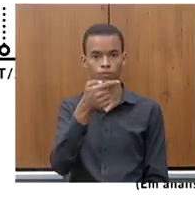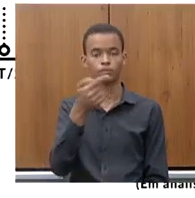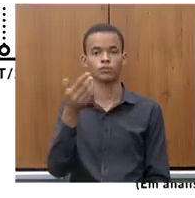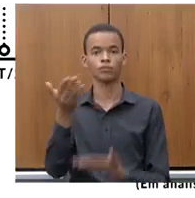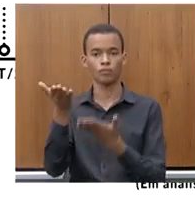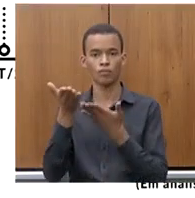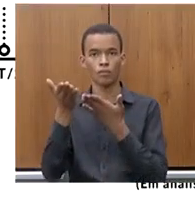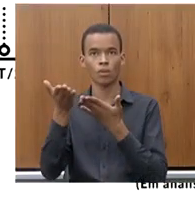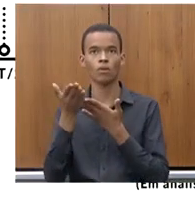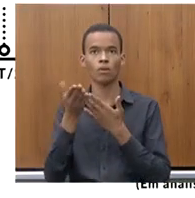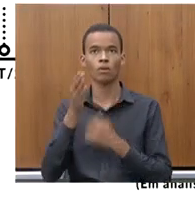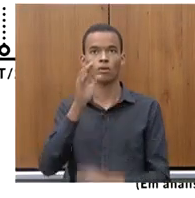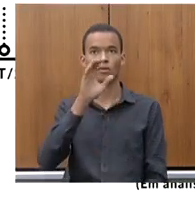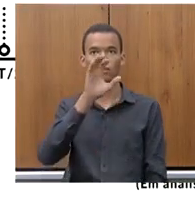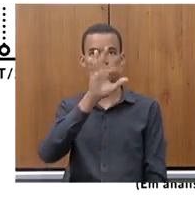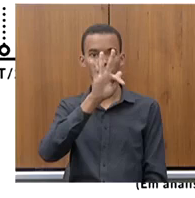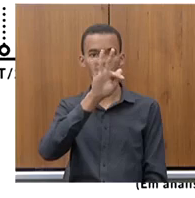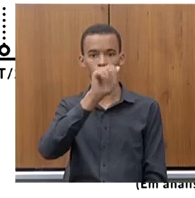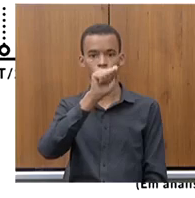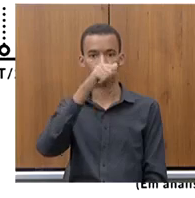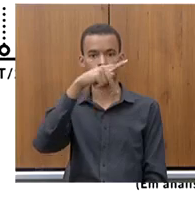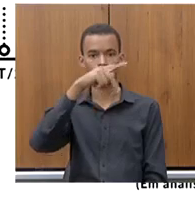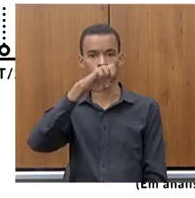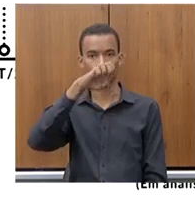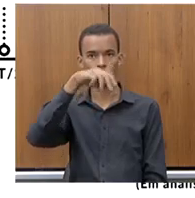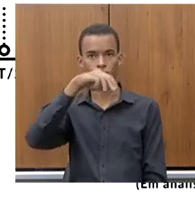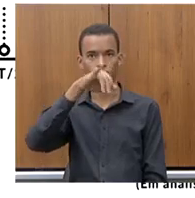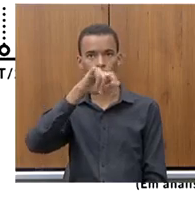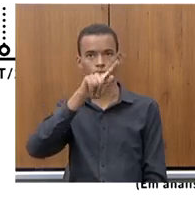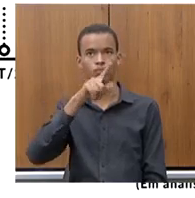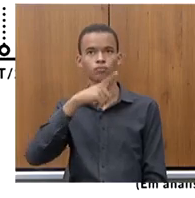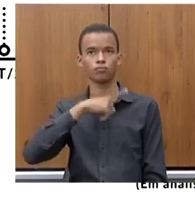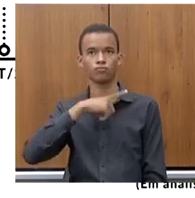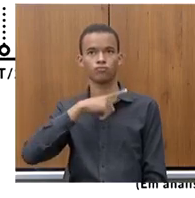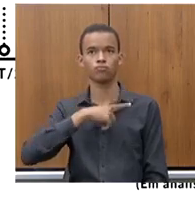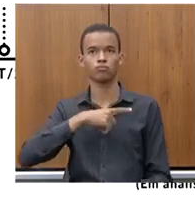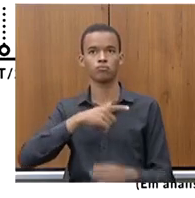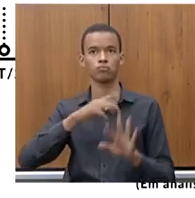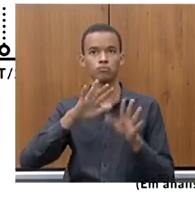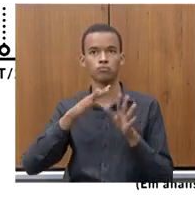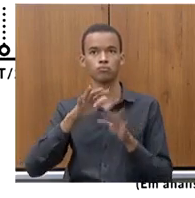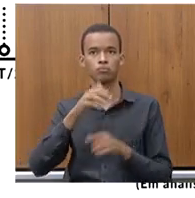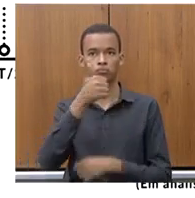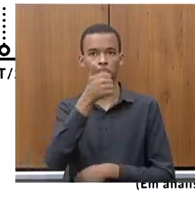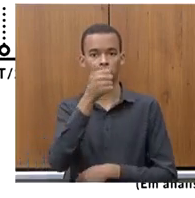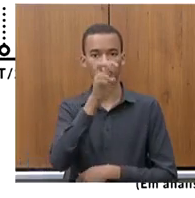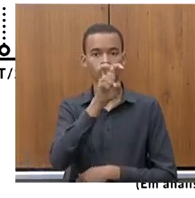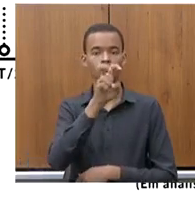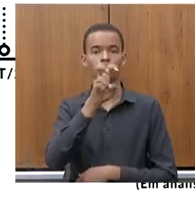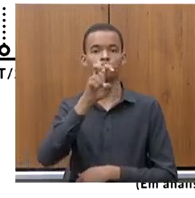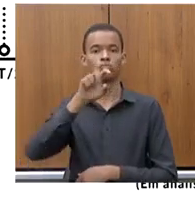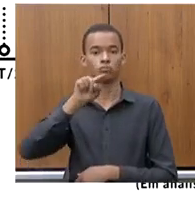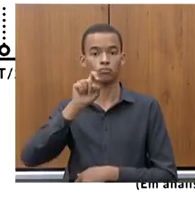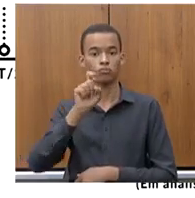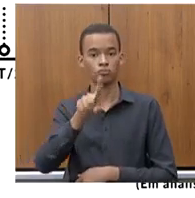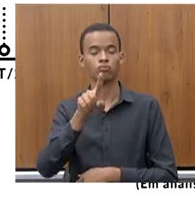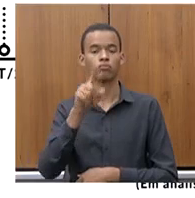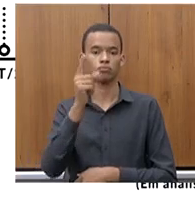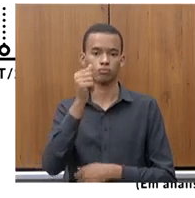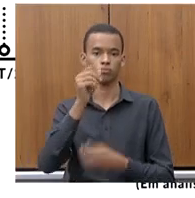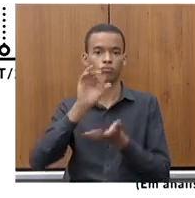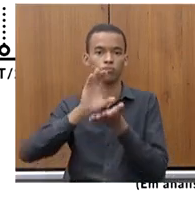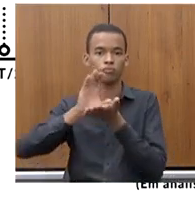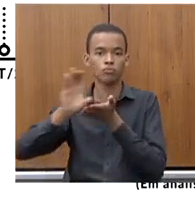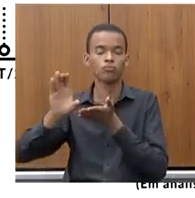de recursos disponibilizados, nós tivemos aí 15 milhões de apoio a projetos de extensão,